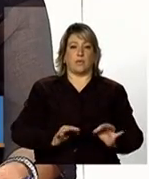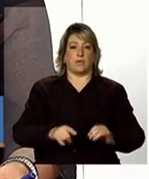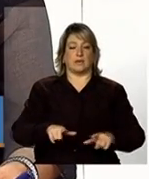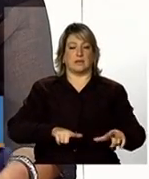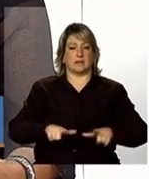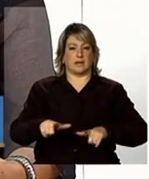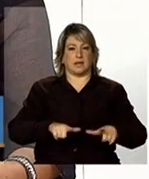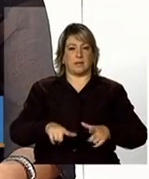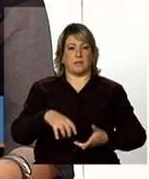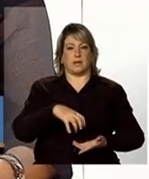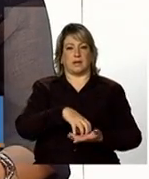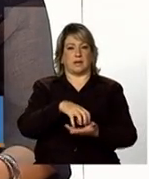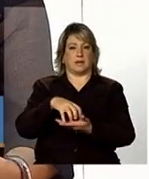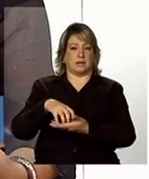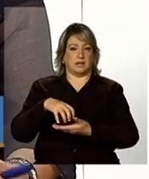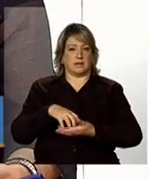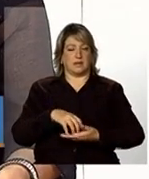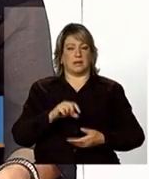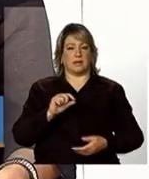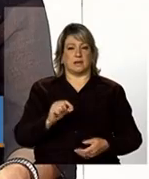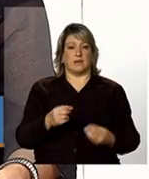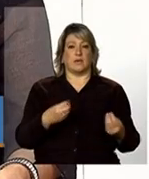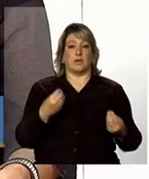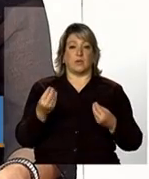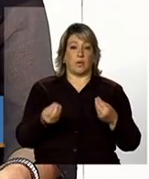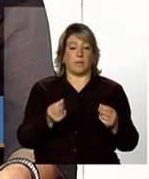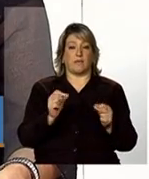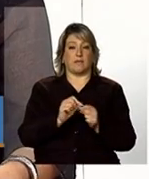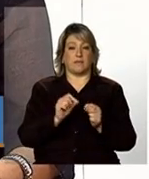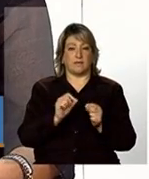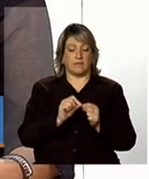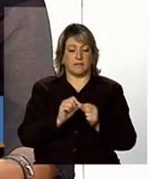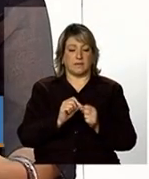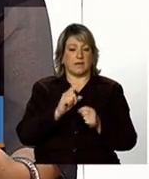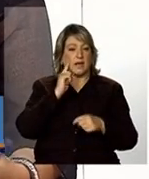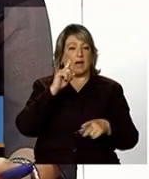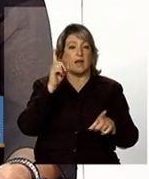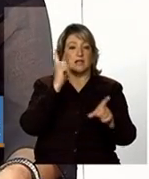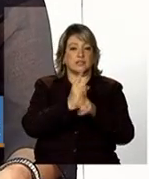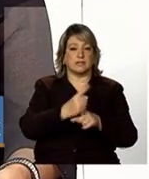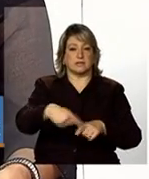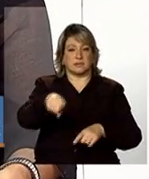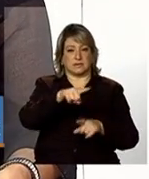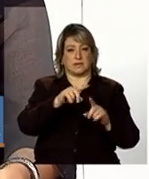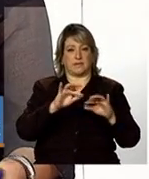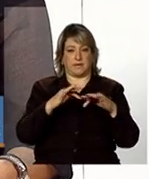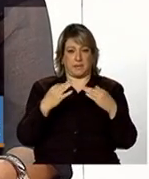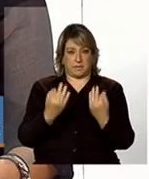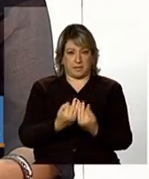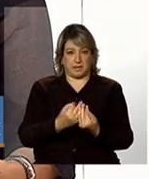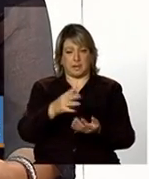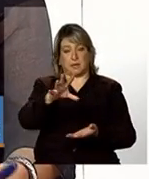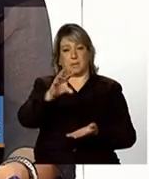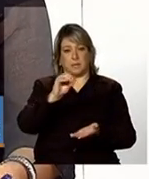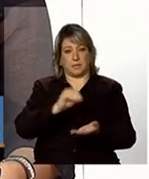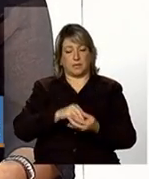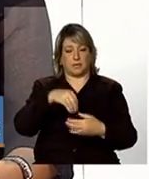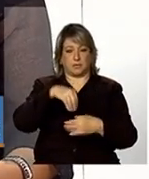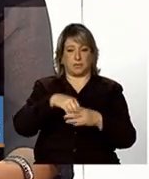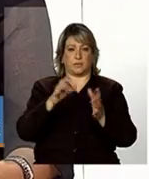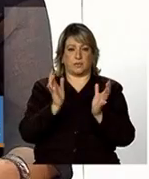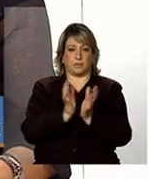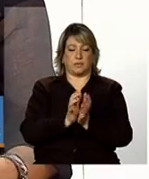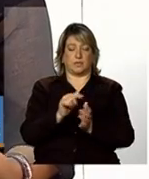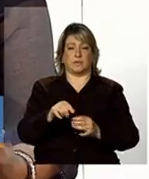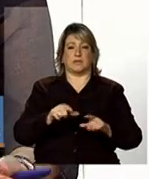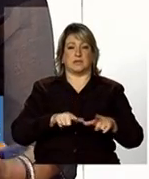das equipes de forma a localizar essas famílias incluí-las no serviço reconhecendo